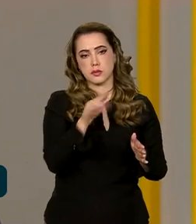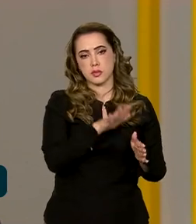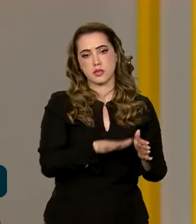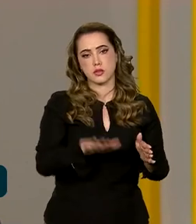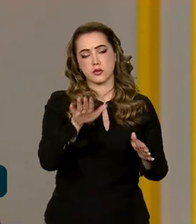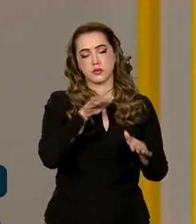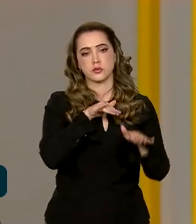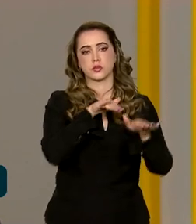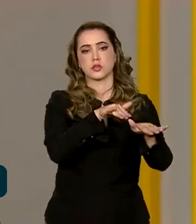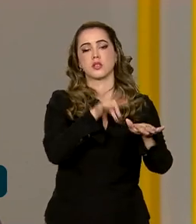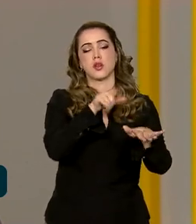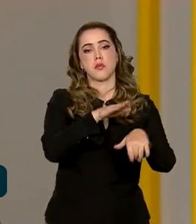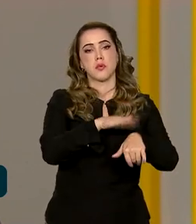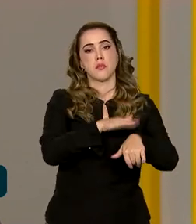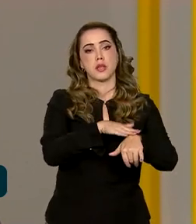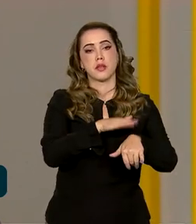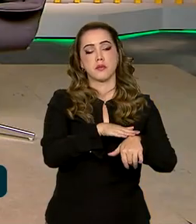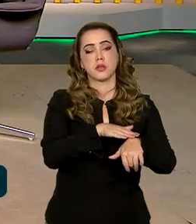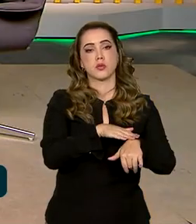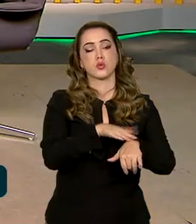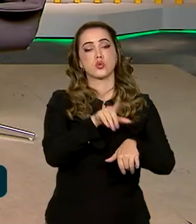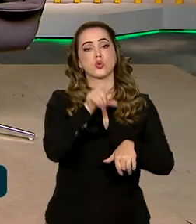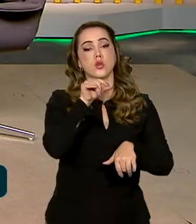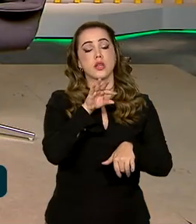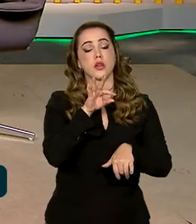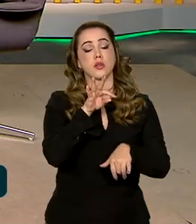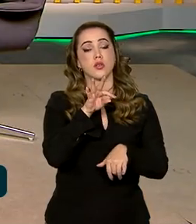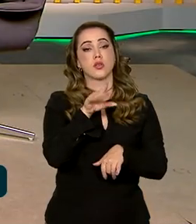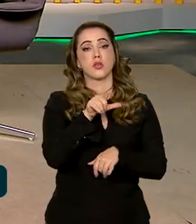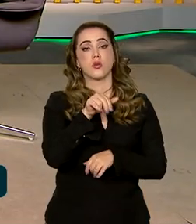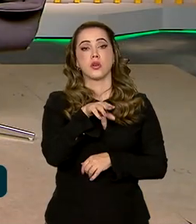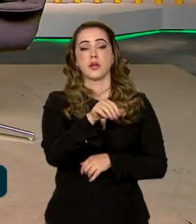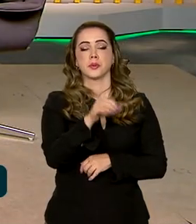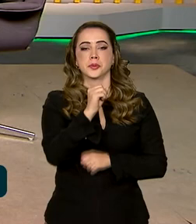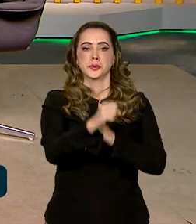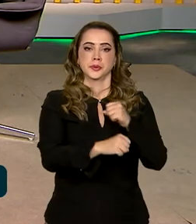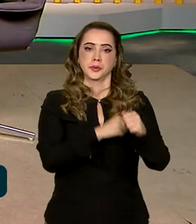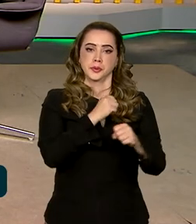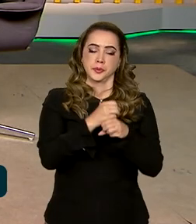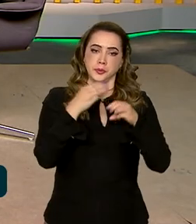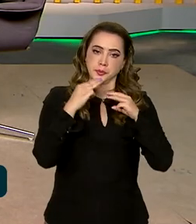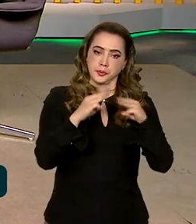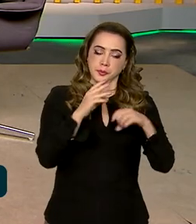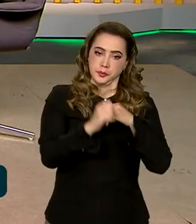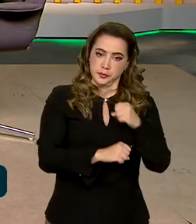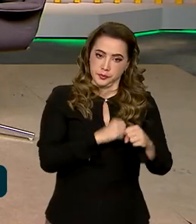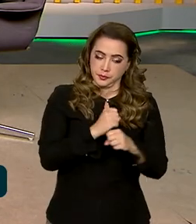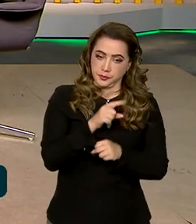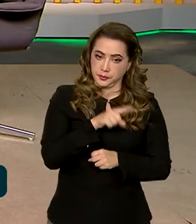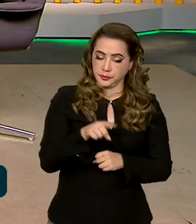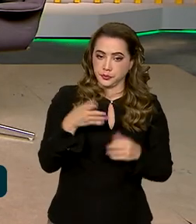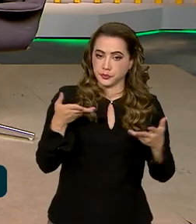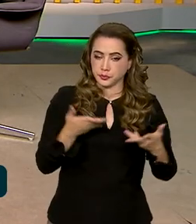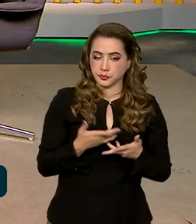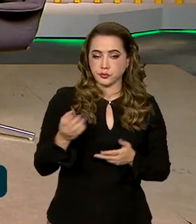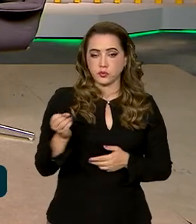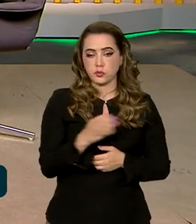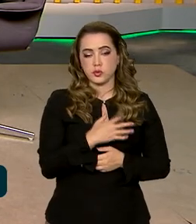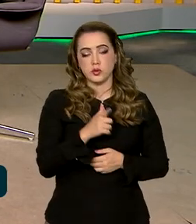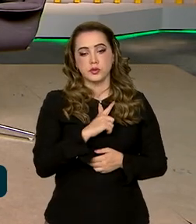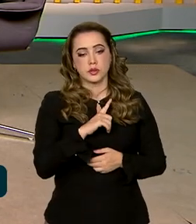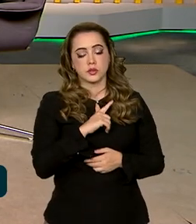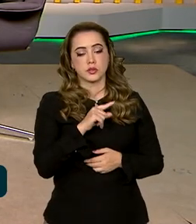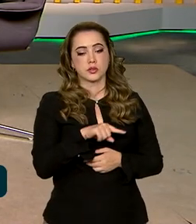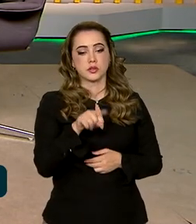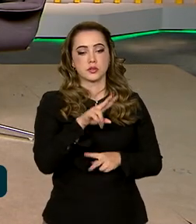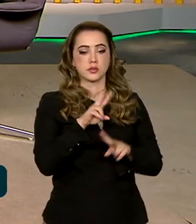Trânsito, é o momento de escolher o tema do ano que vem, né, o lema do ano que vem, a mensagem do ano que vem. Dessa vez, a gente inovou, né,